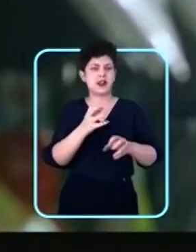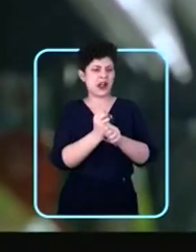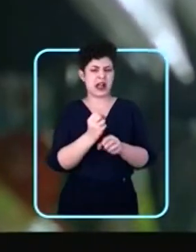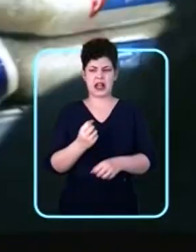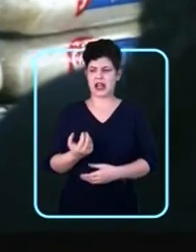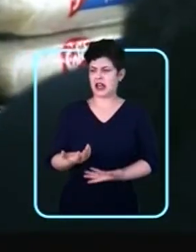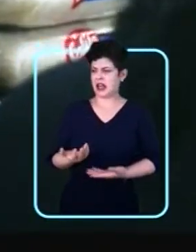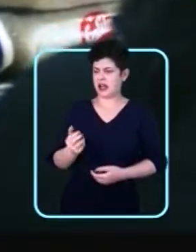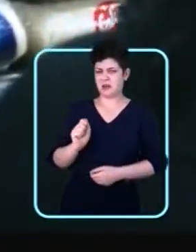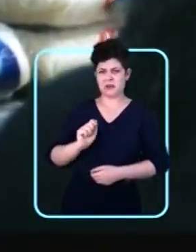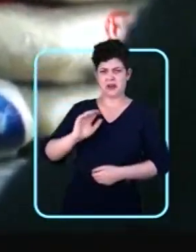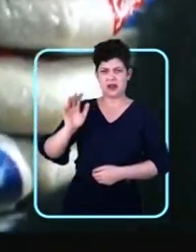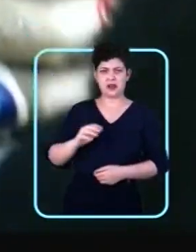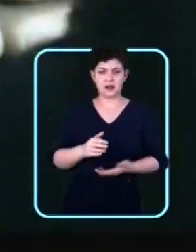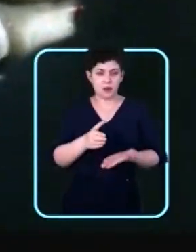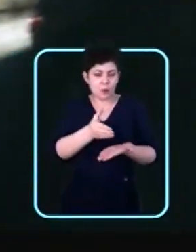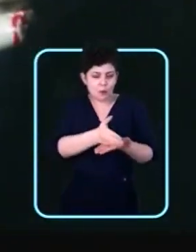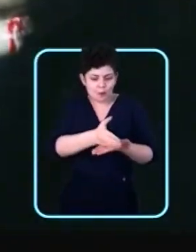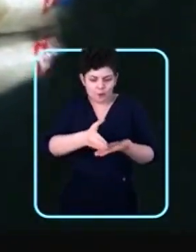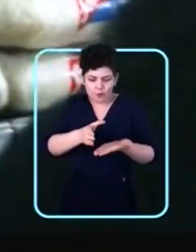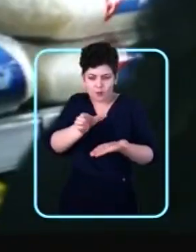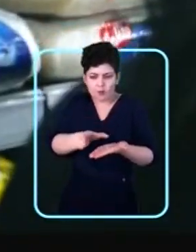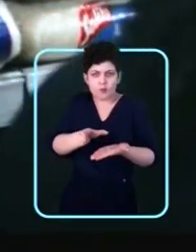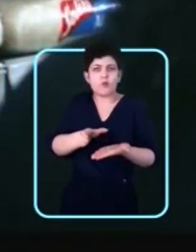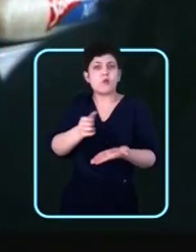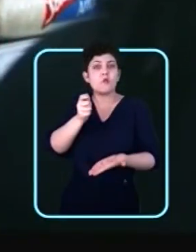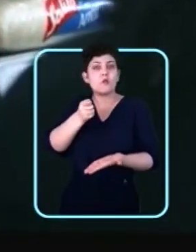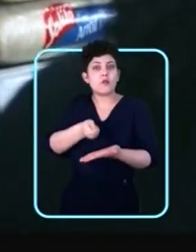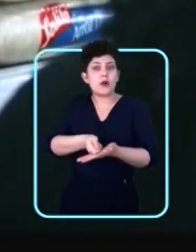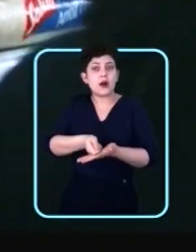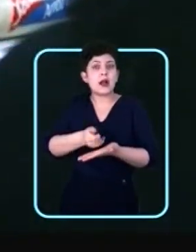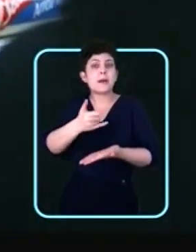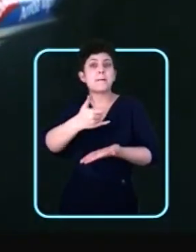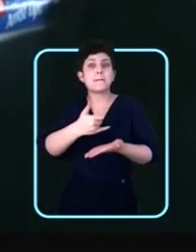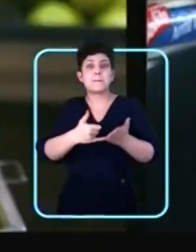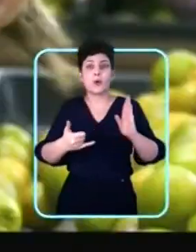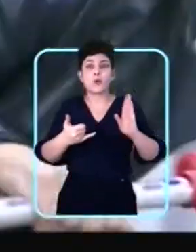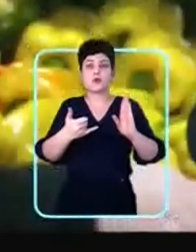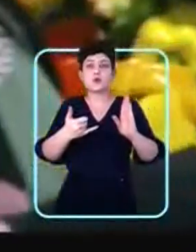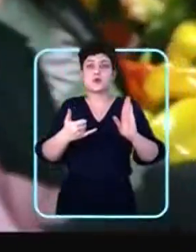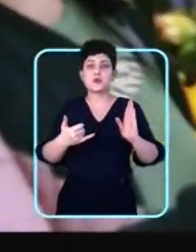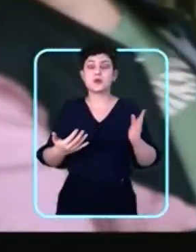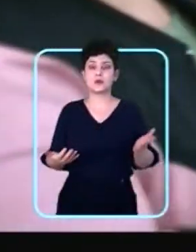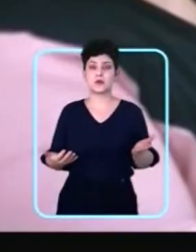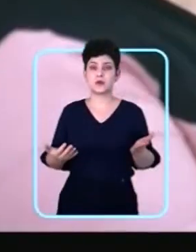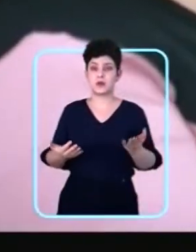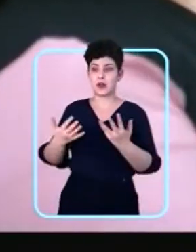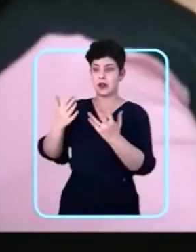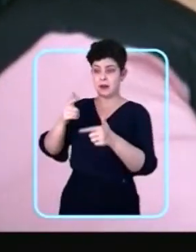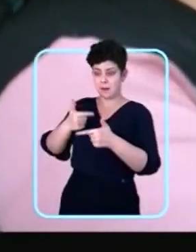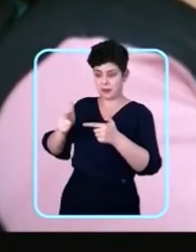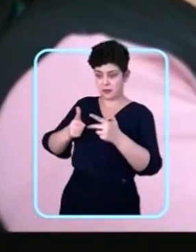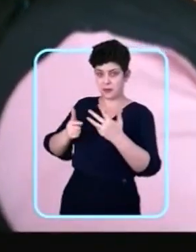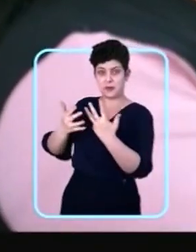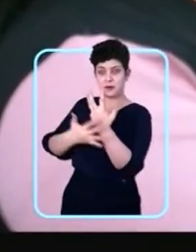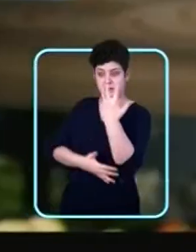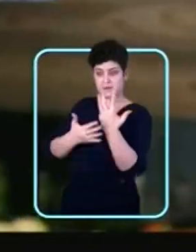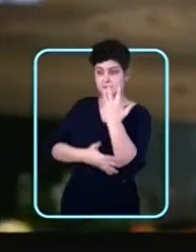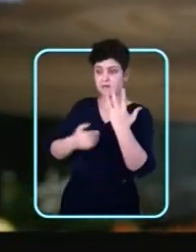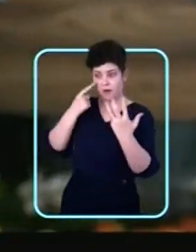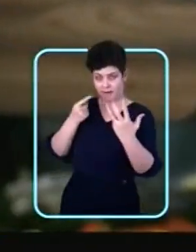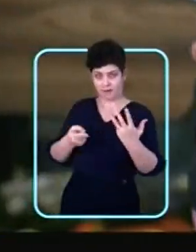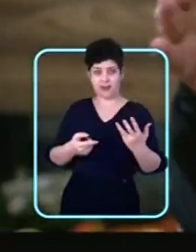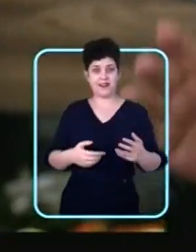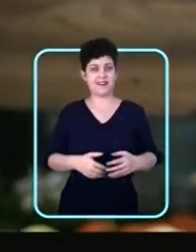dá. Uma parte disso aqui, ó, é só pra pagar tributos. Olha aqui. Nós vamos descascar esse abacaxi,